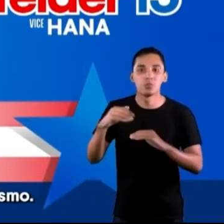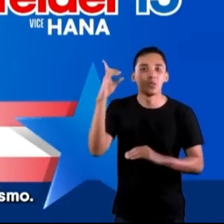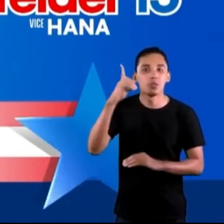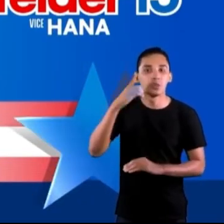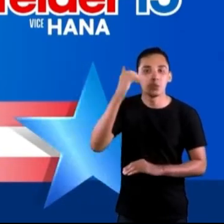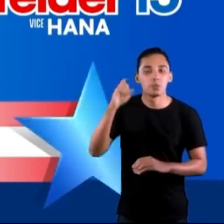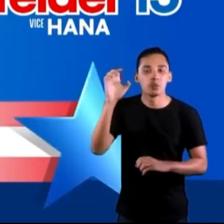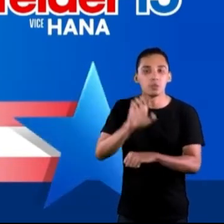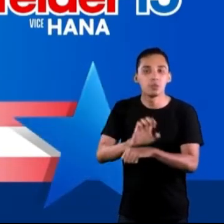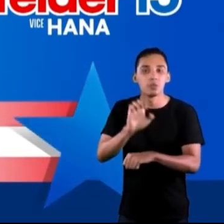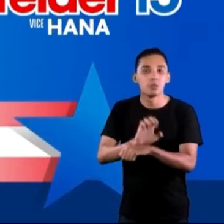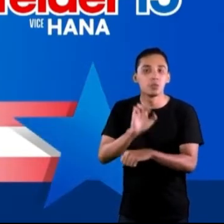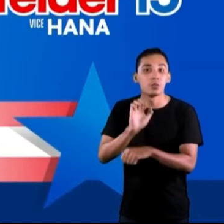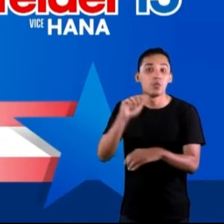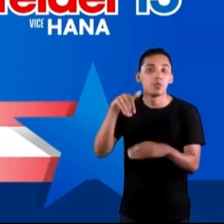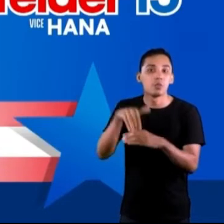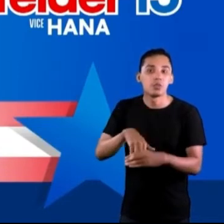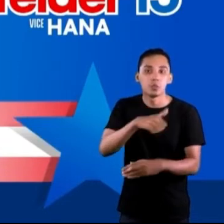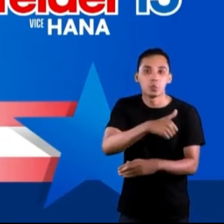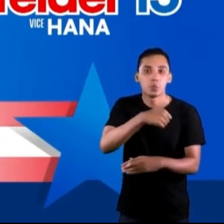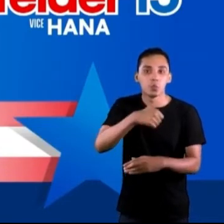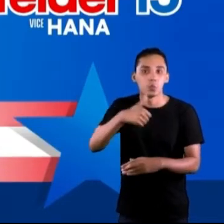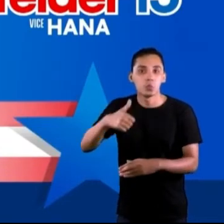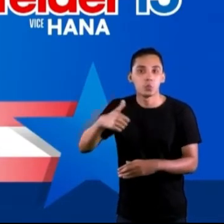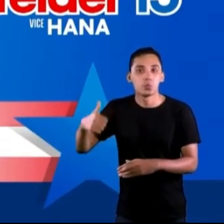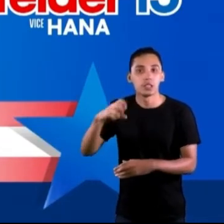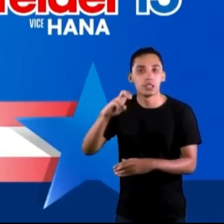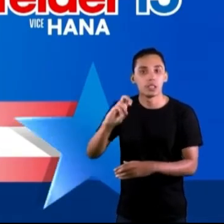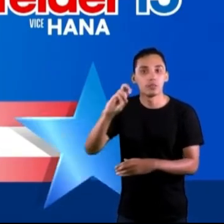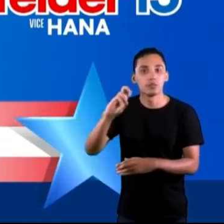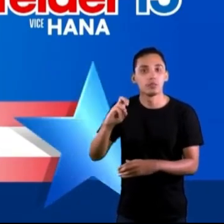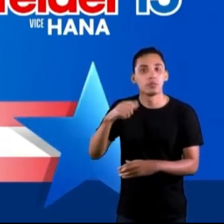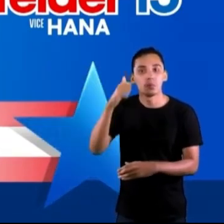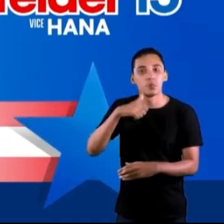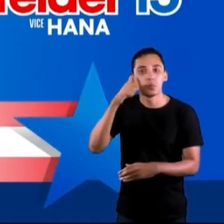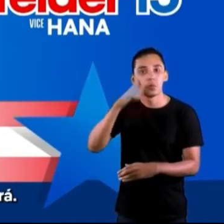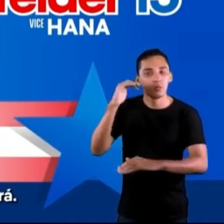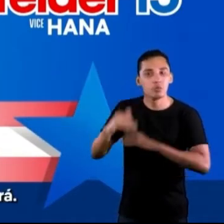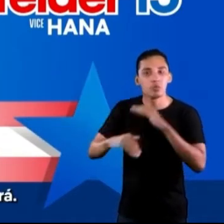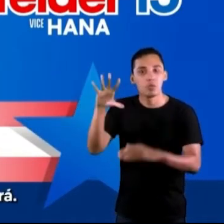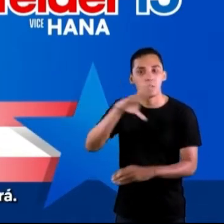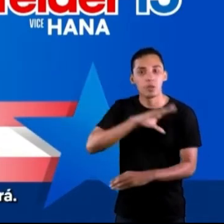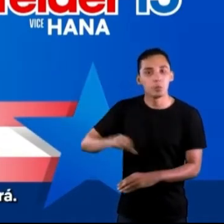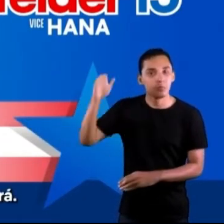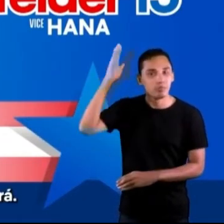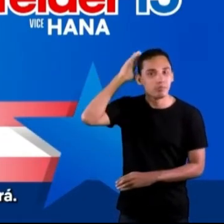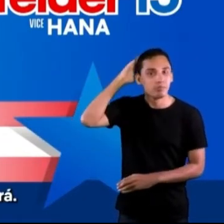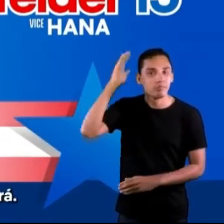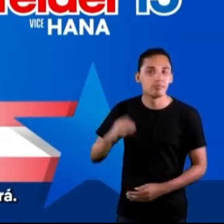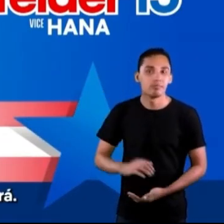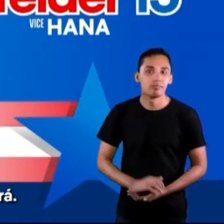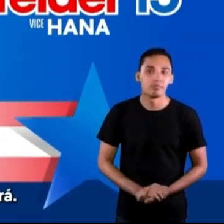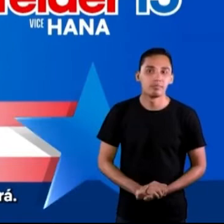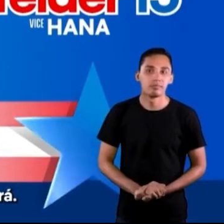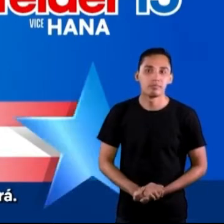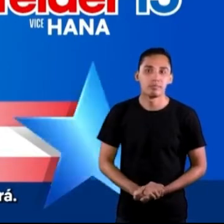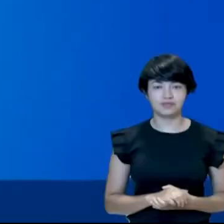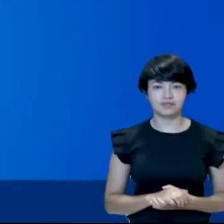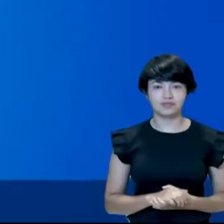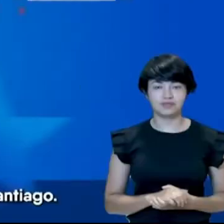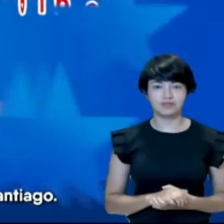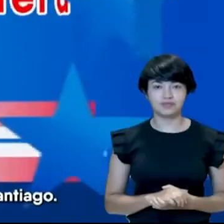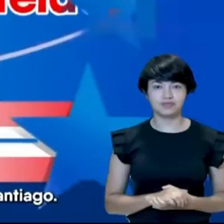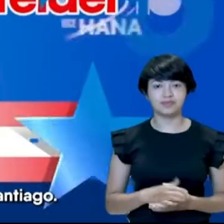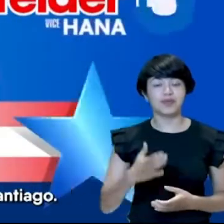empreendedorismo. Para deputado estadual, Sandra Andrade, 11115. Mulheres progressista por amor ao Pará.